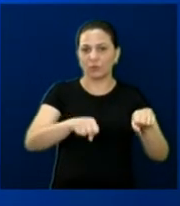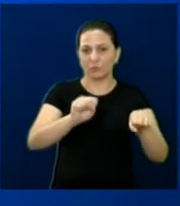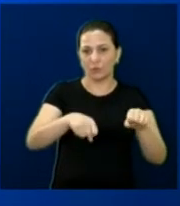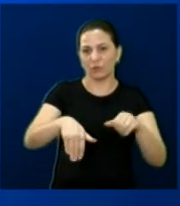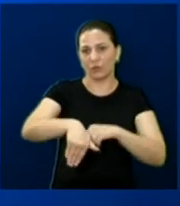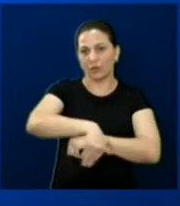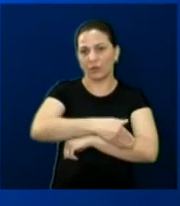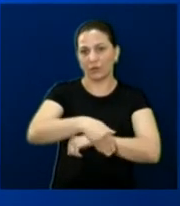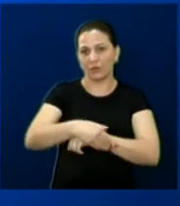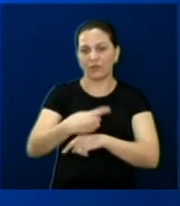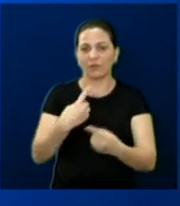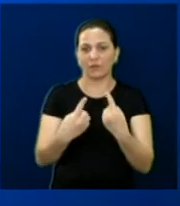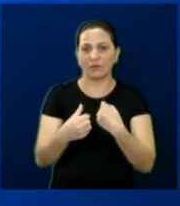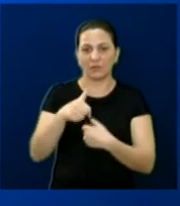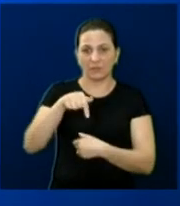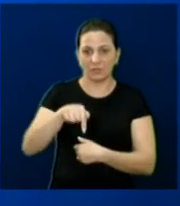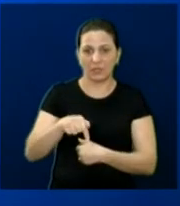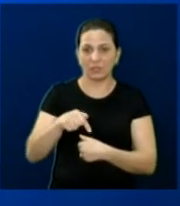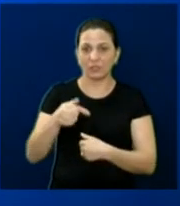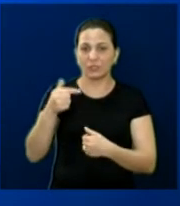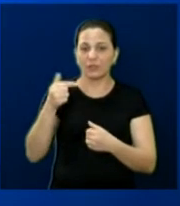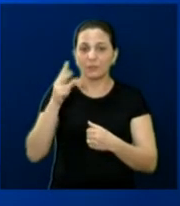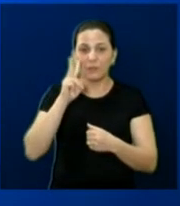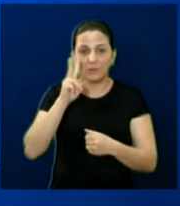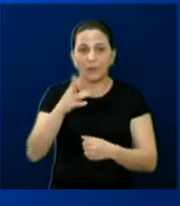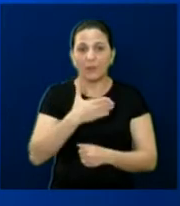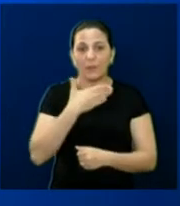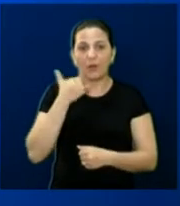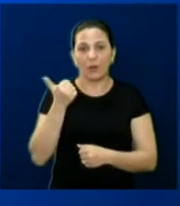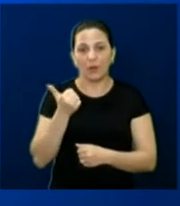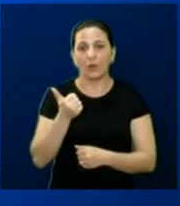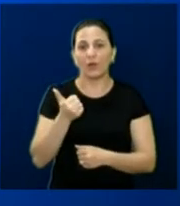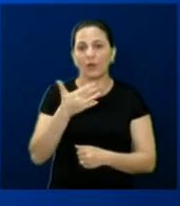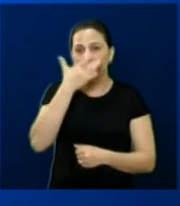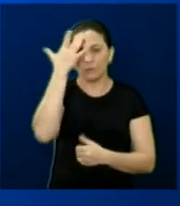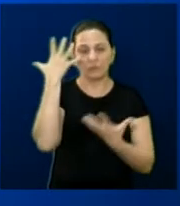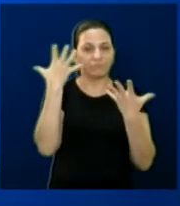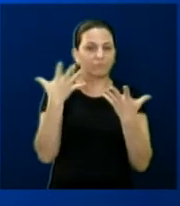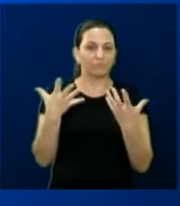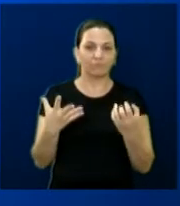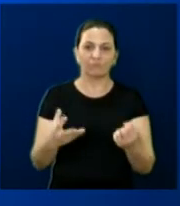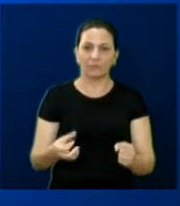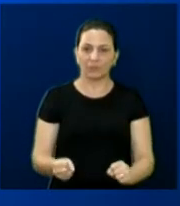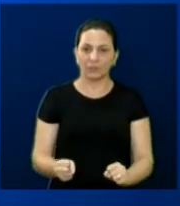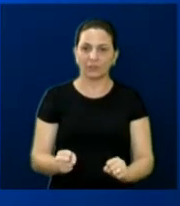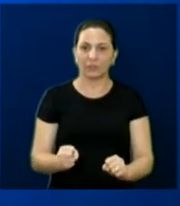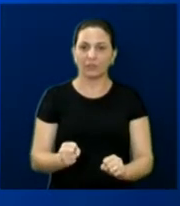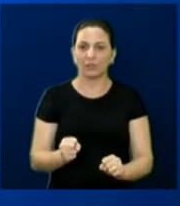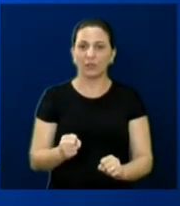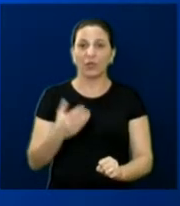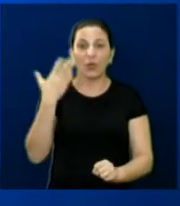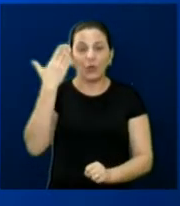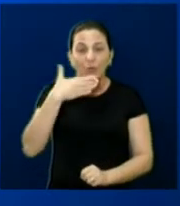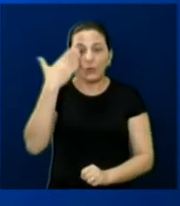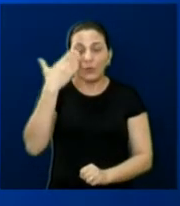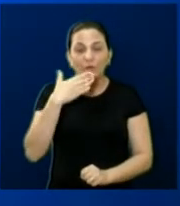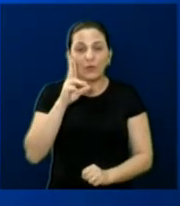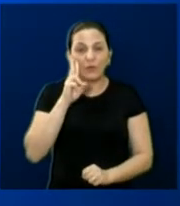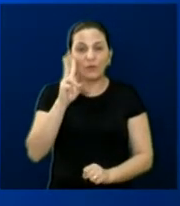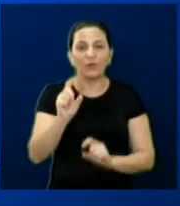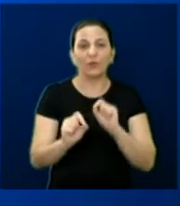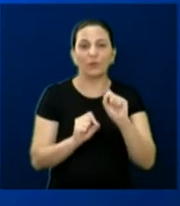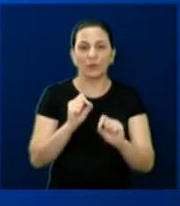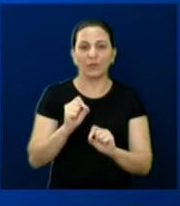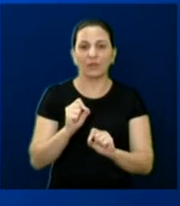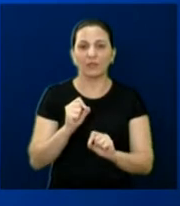de setembro, para dar uma visibilidade melhor, mas mesmo assim o pessoal não aceita, não vê, e também para você ver se